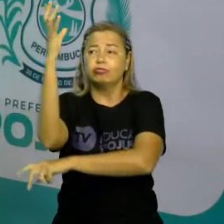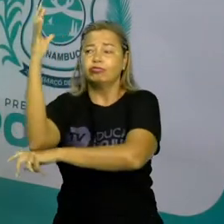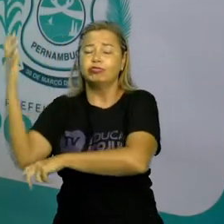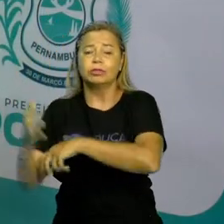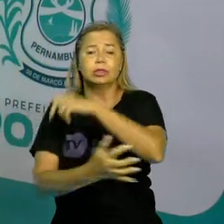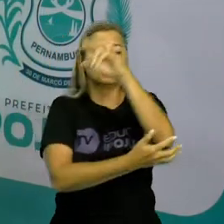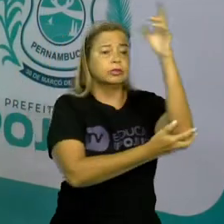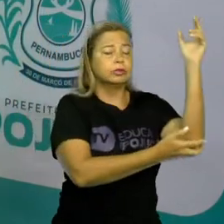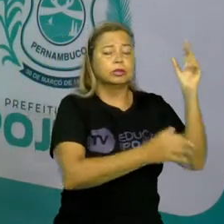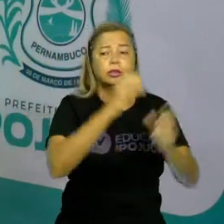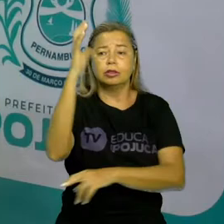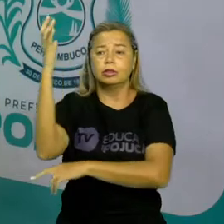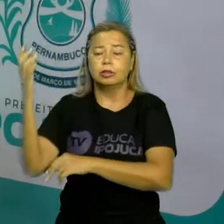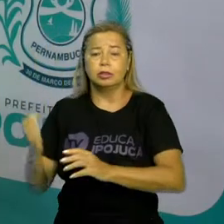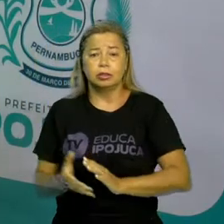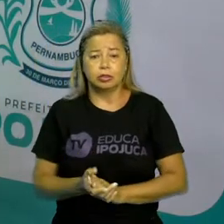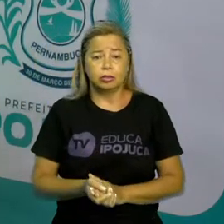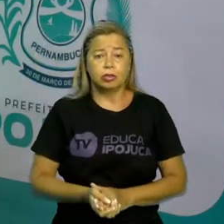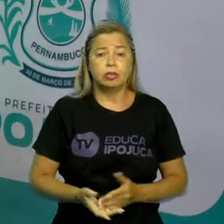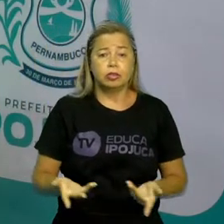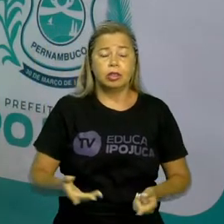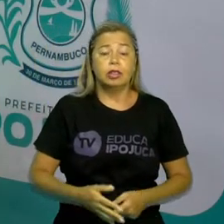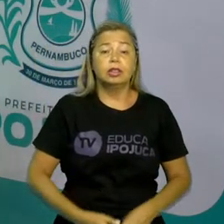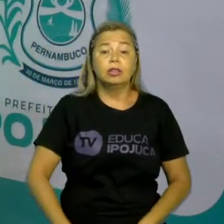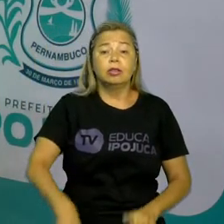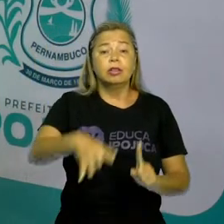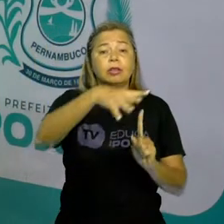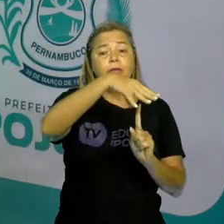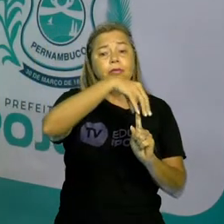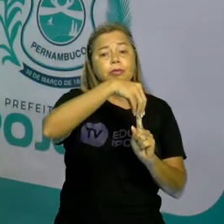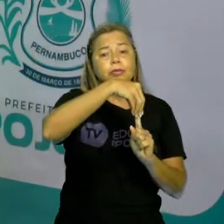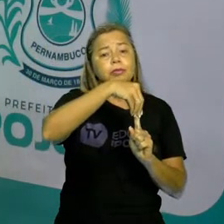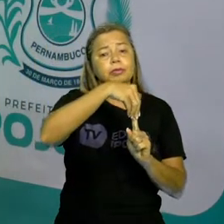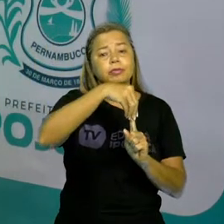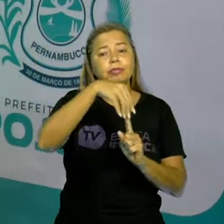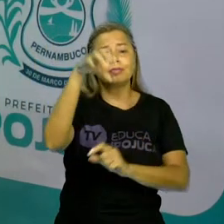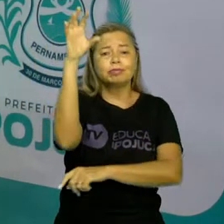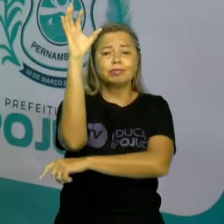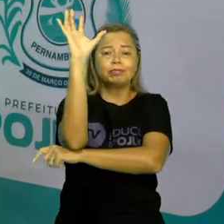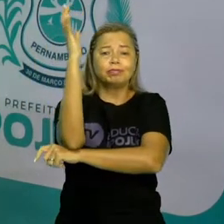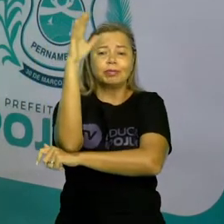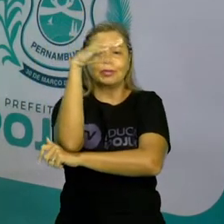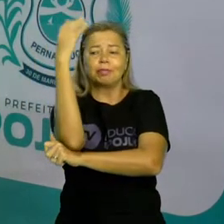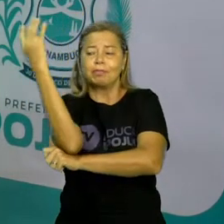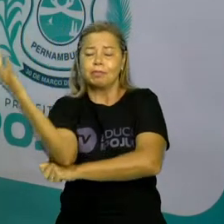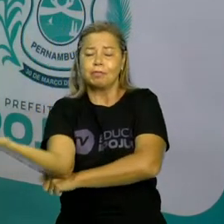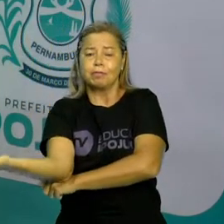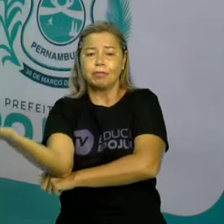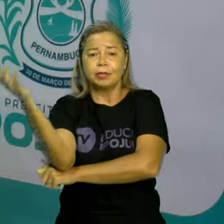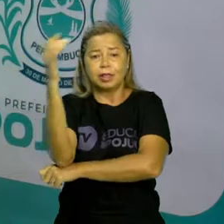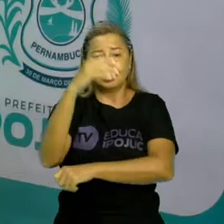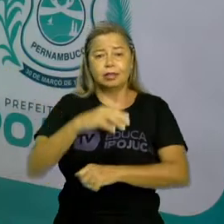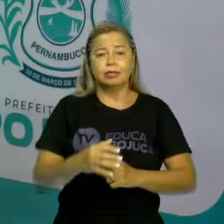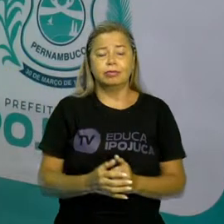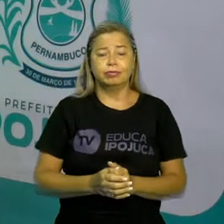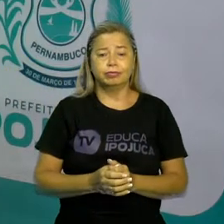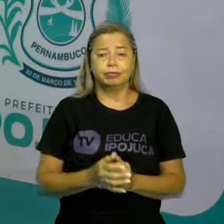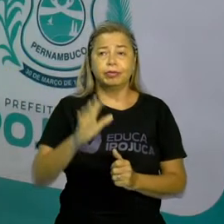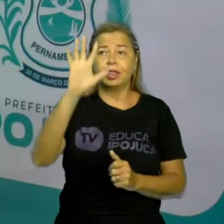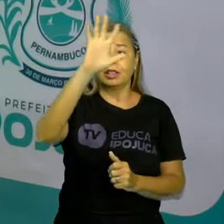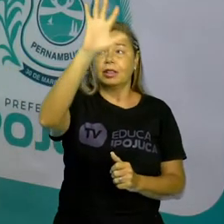principais tipos de intervenção que nós exercemos dentro das paisagens.